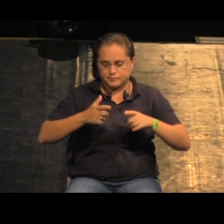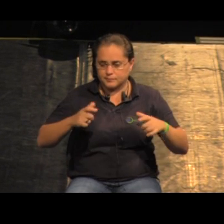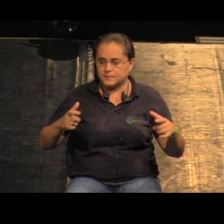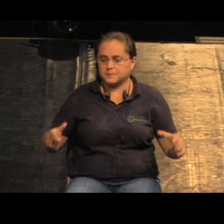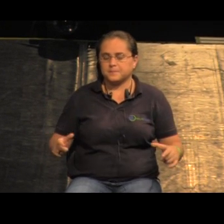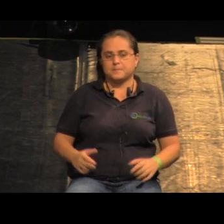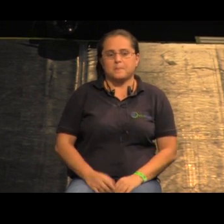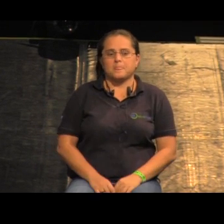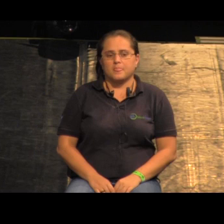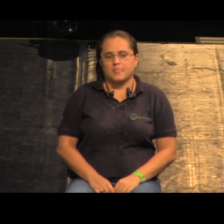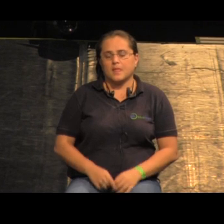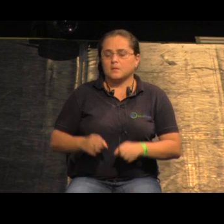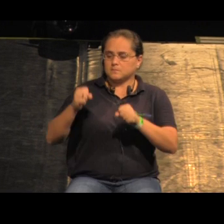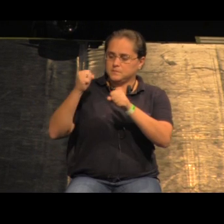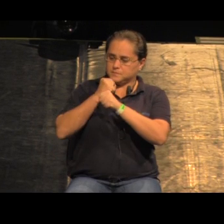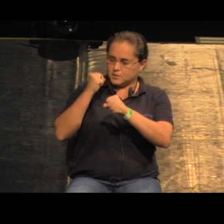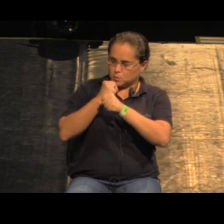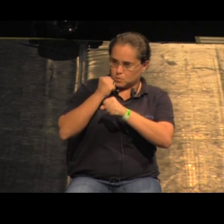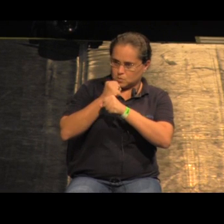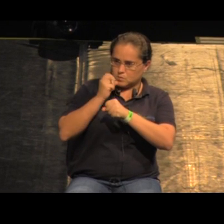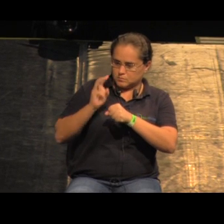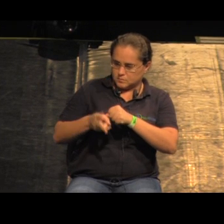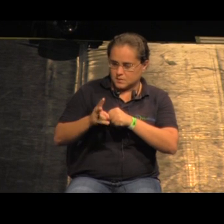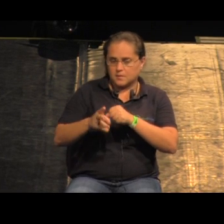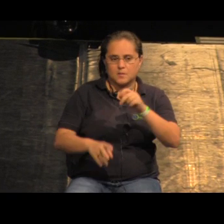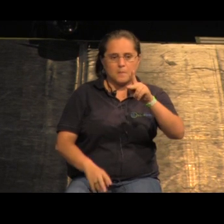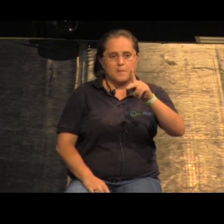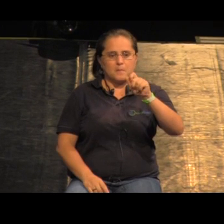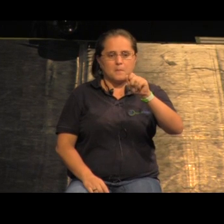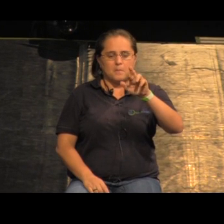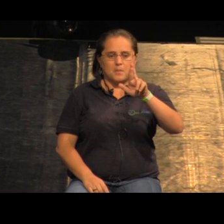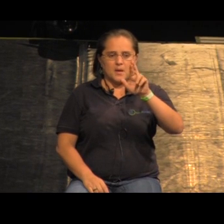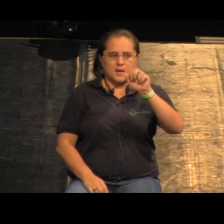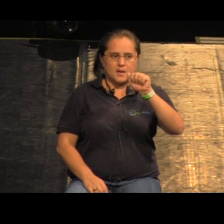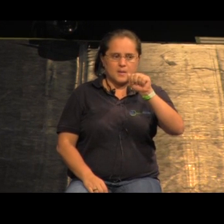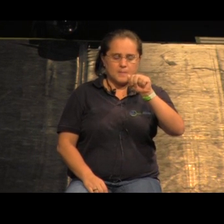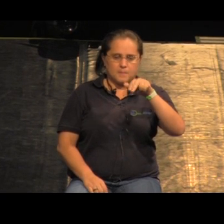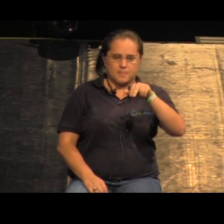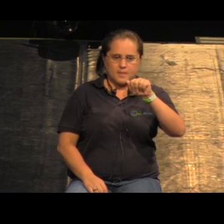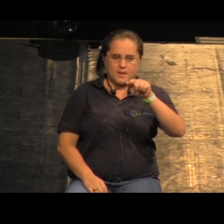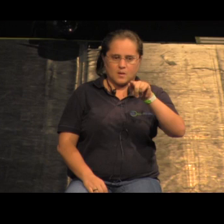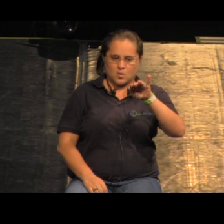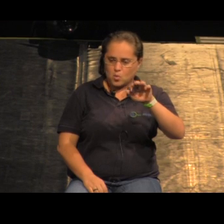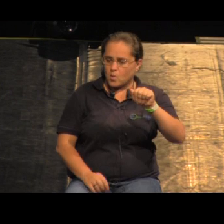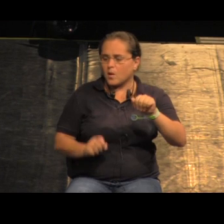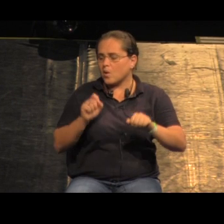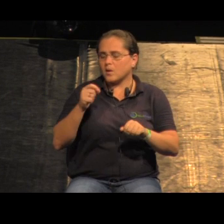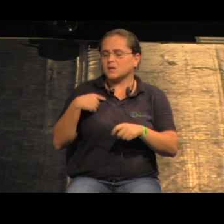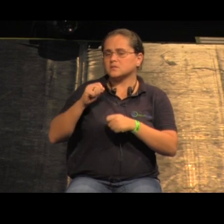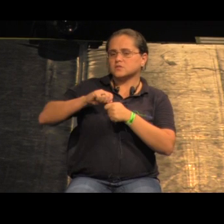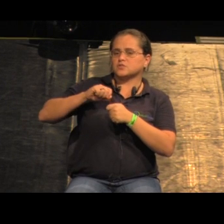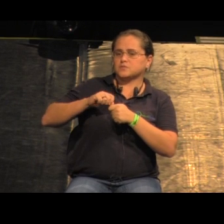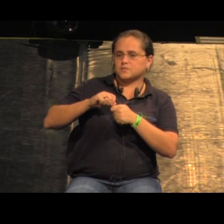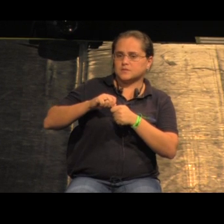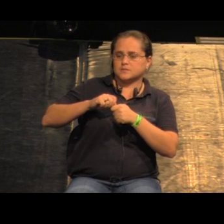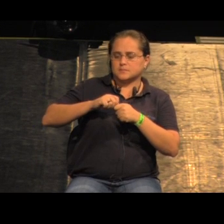a construção típica lá de Paranaguá é uma coisa assim dois, três pavimentos então o que a gente fez como